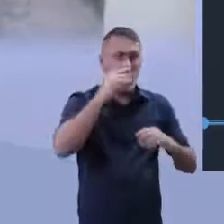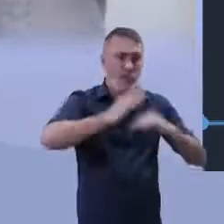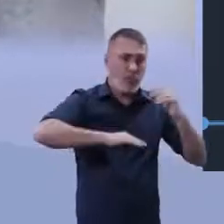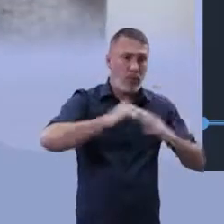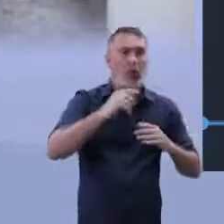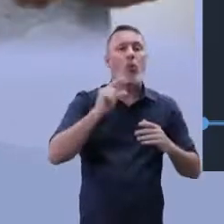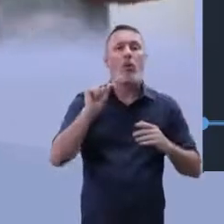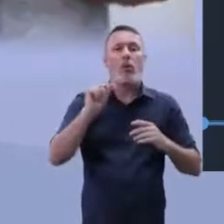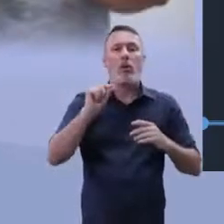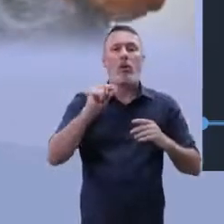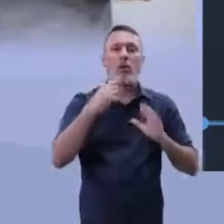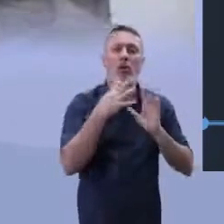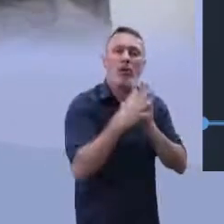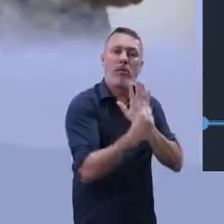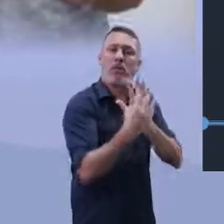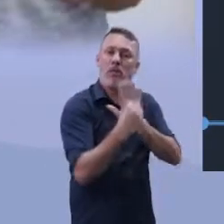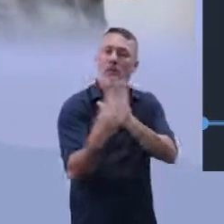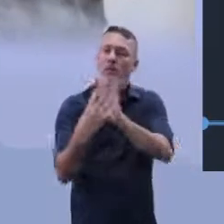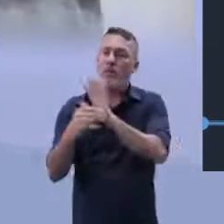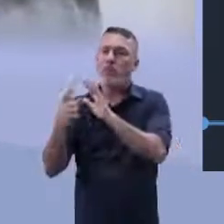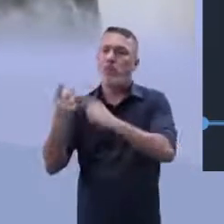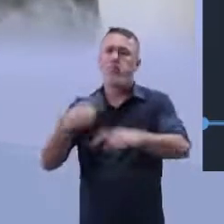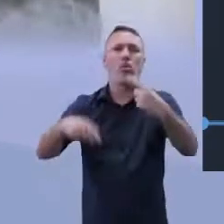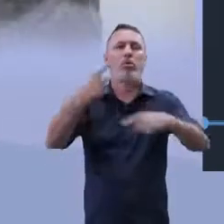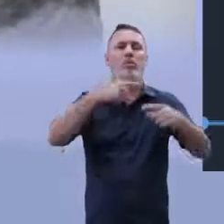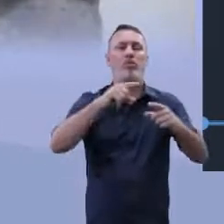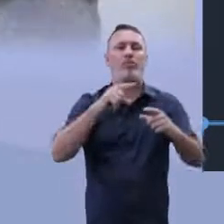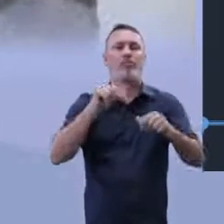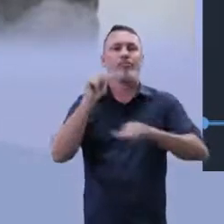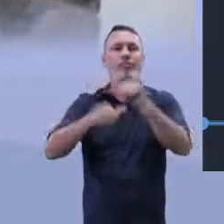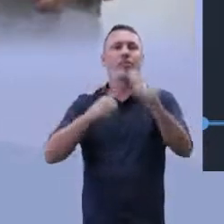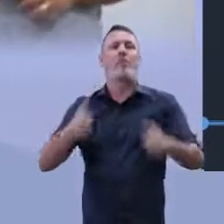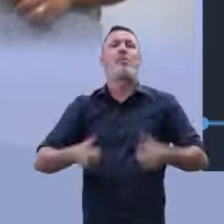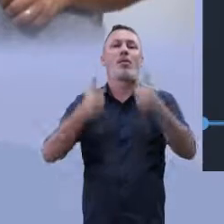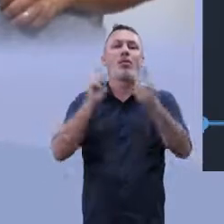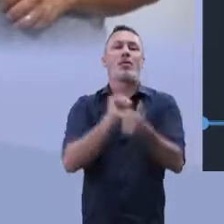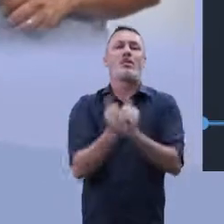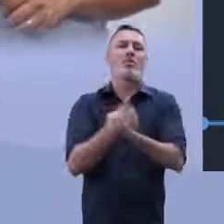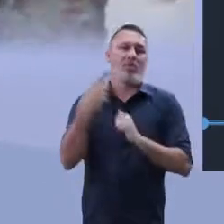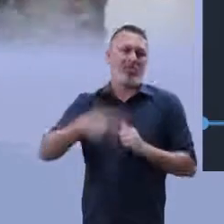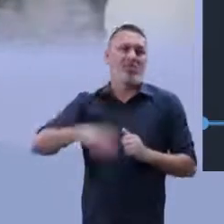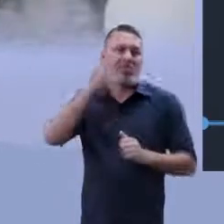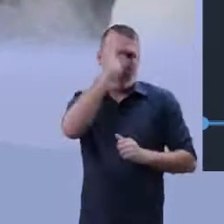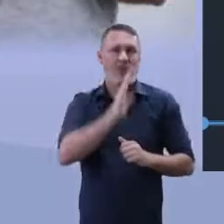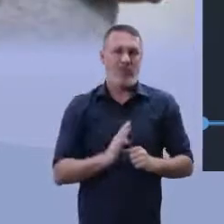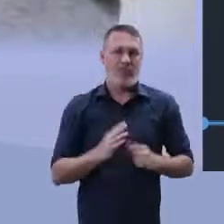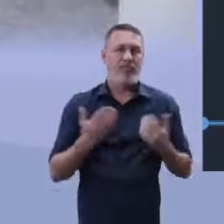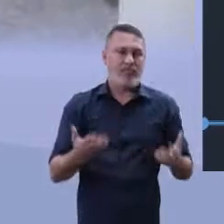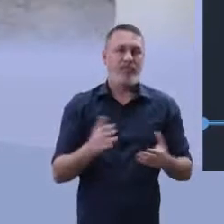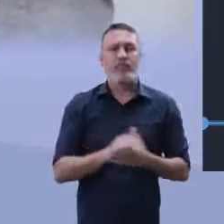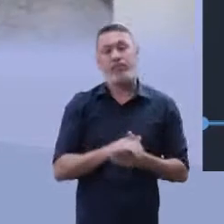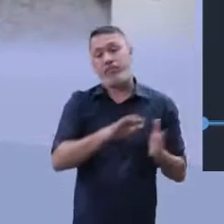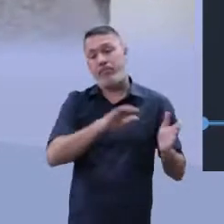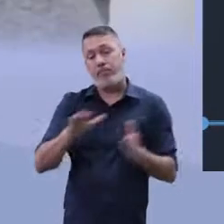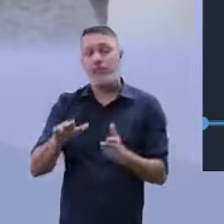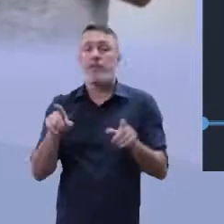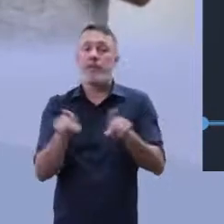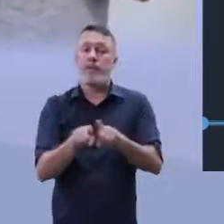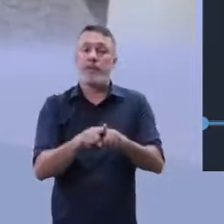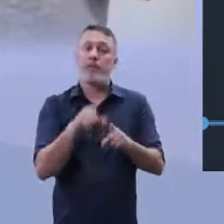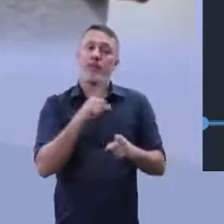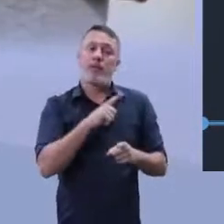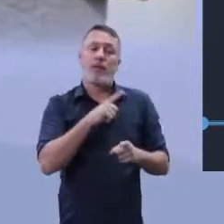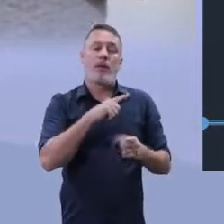outros atletas e assim melhorar a questão voltada para o esporte do nosso país. Nós temos aqui as